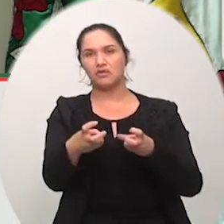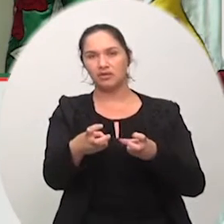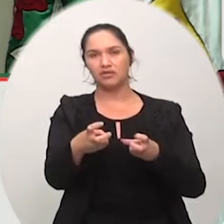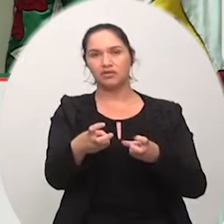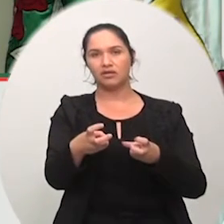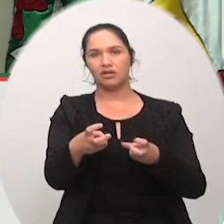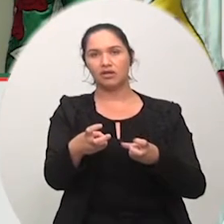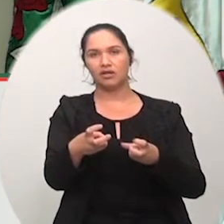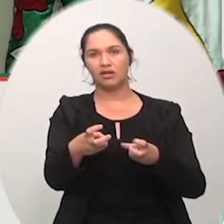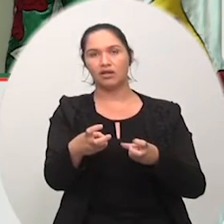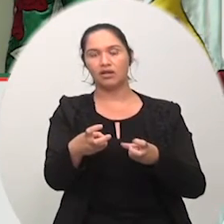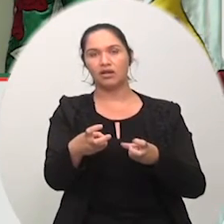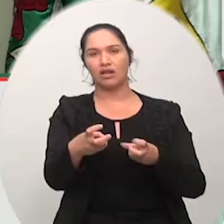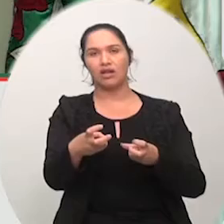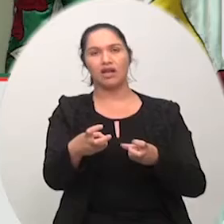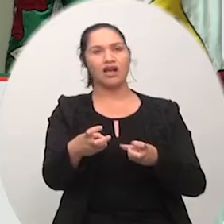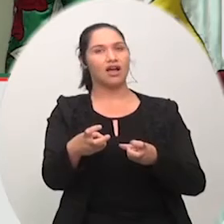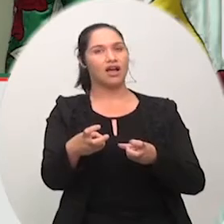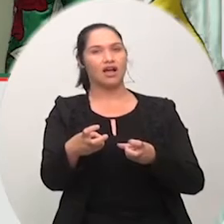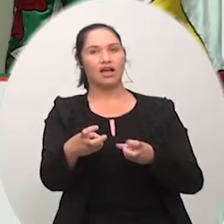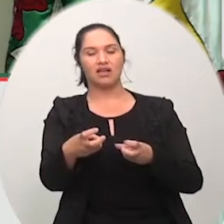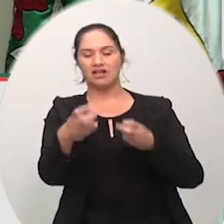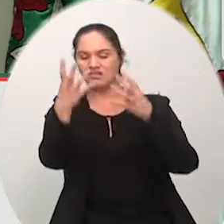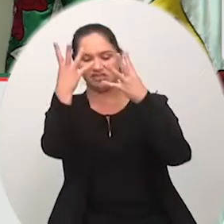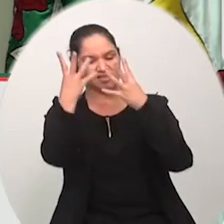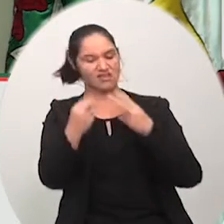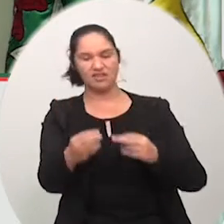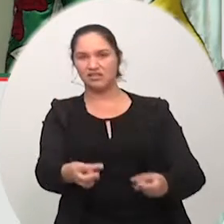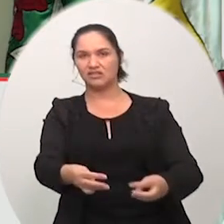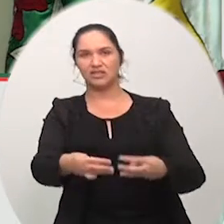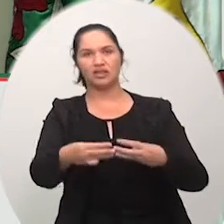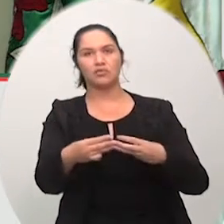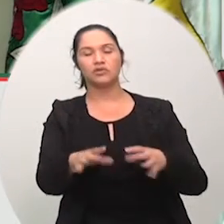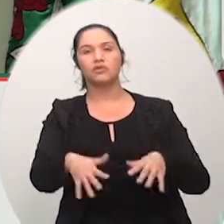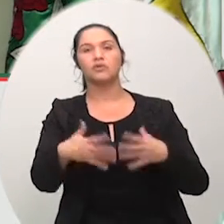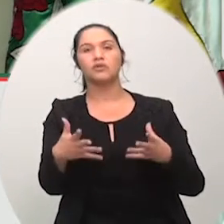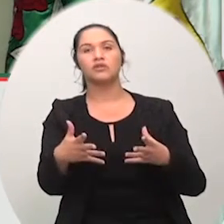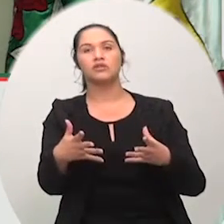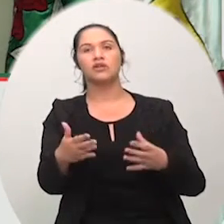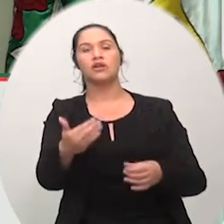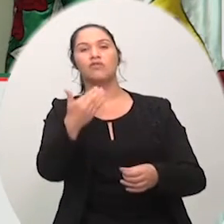um grande movimento de todas as câmaras de vereadores